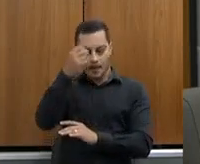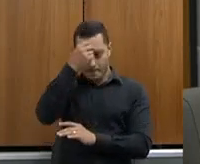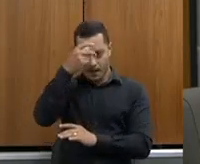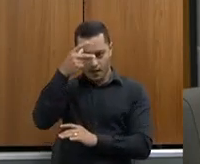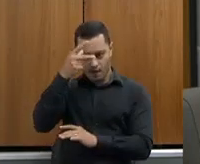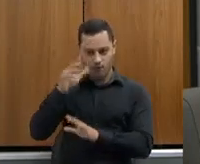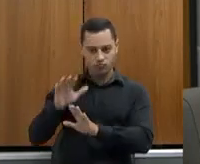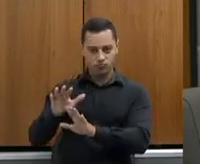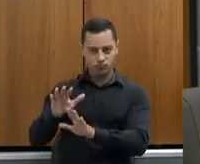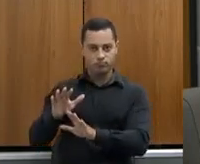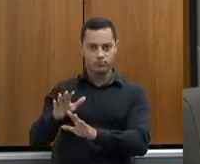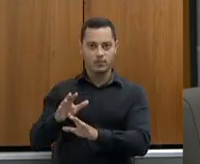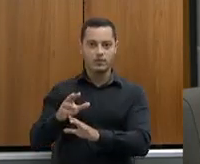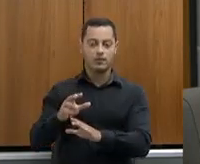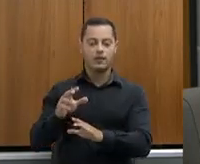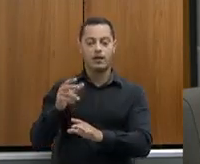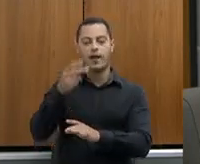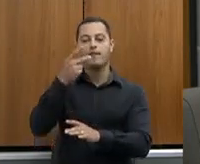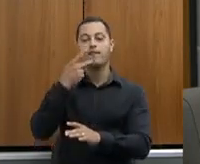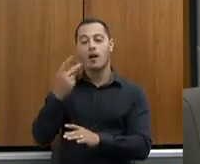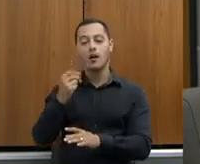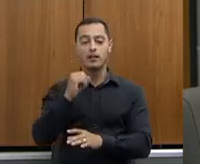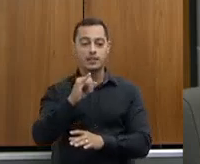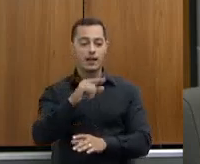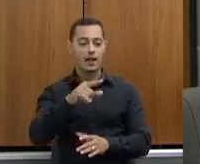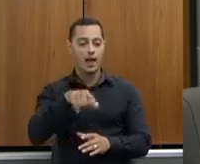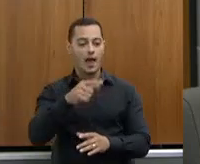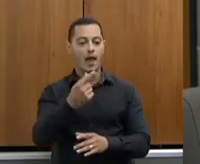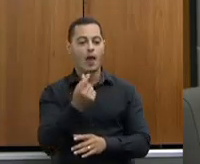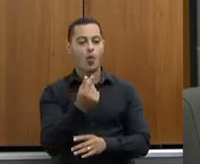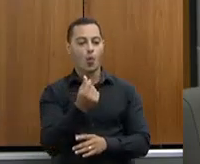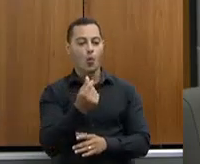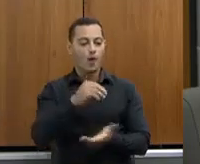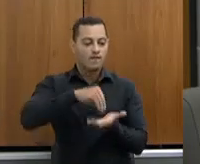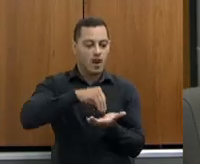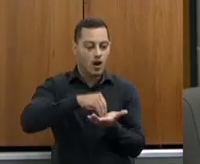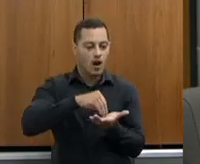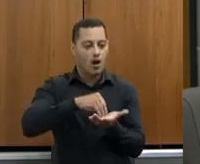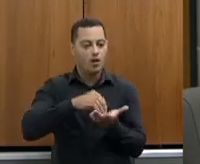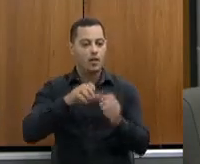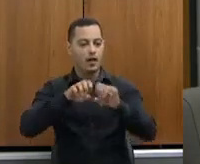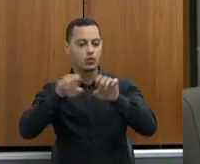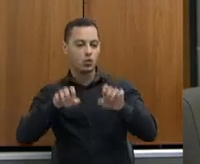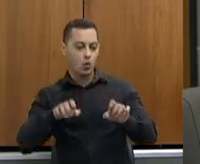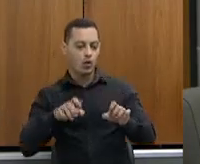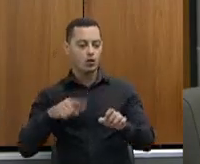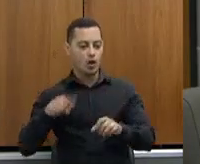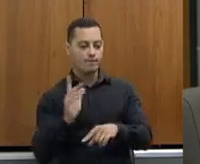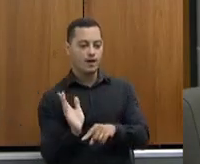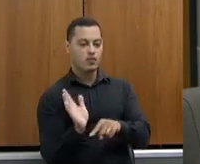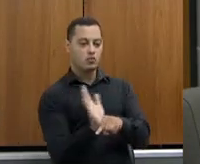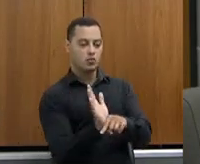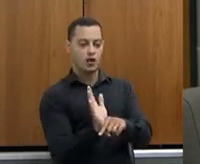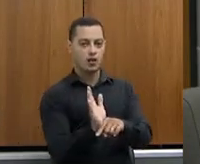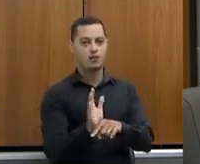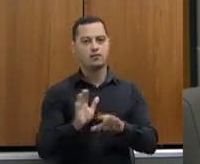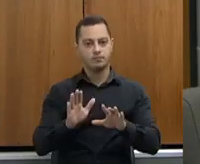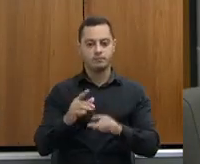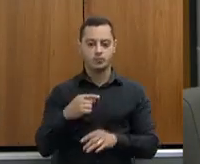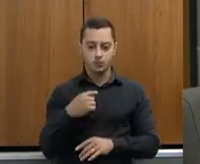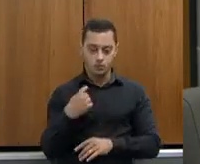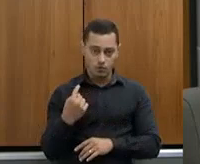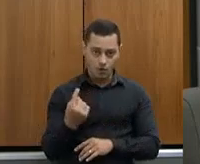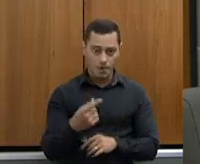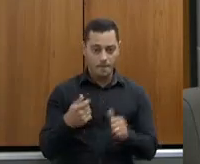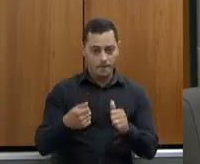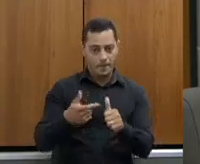for custo de infraestrutura, a gente ajuda vocês numa parceria de montar a infraestrutura da regional para manter lá, mas eu acho que a gente tem que fazer esses